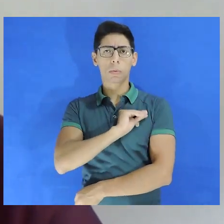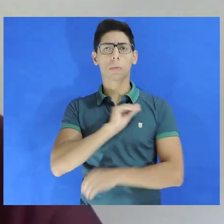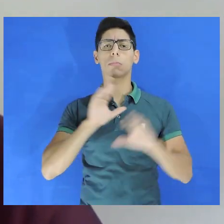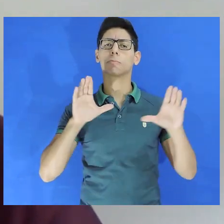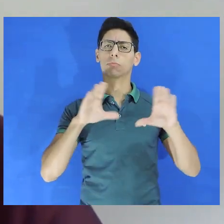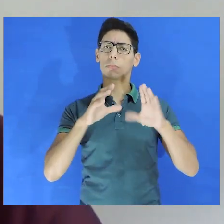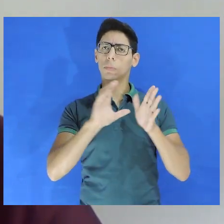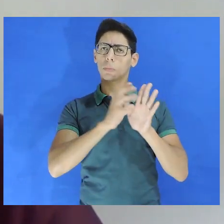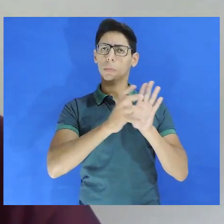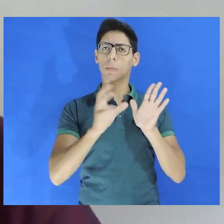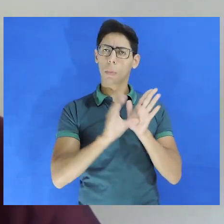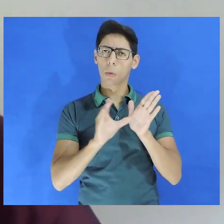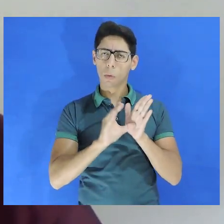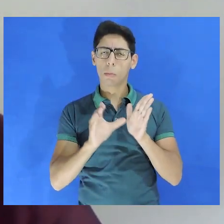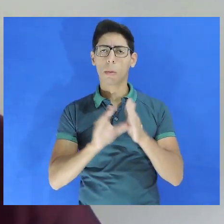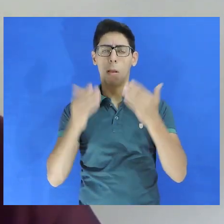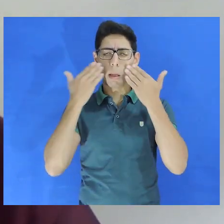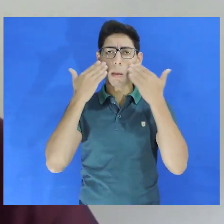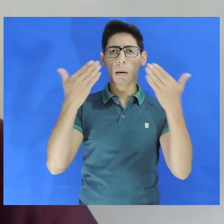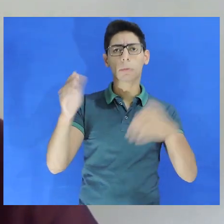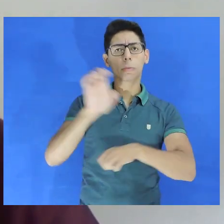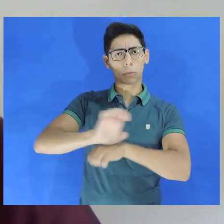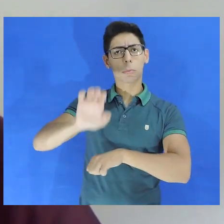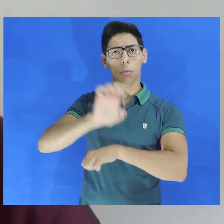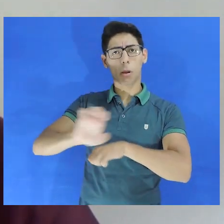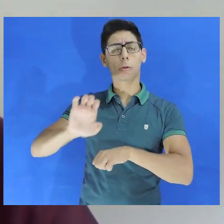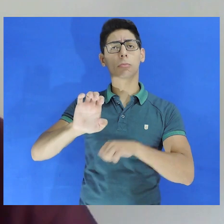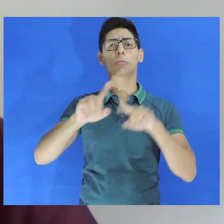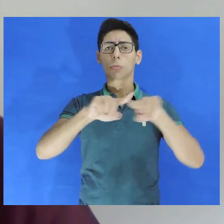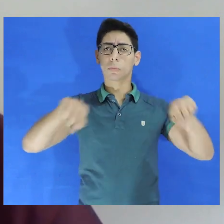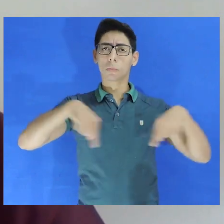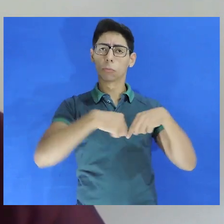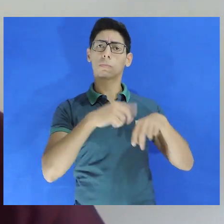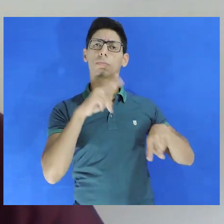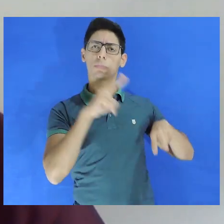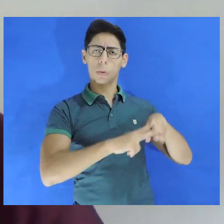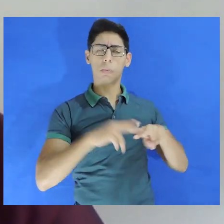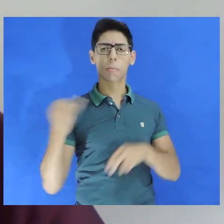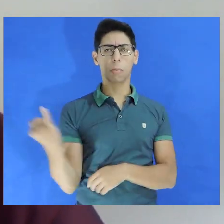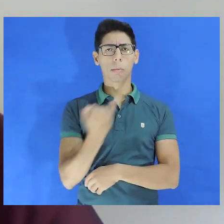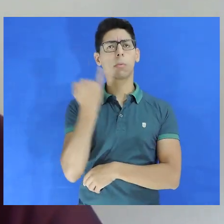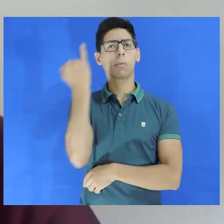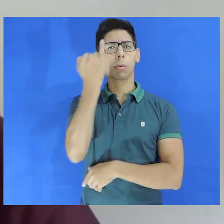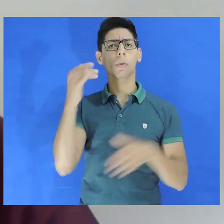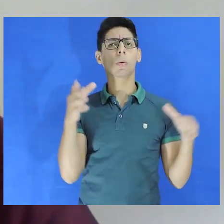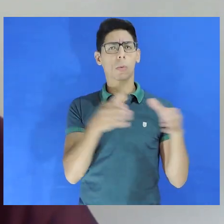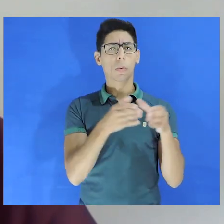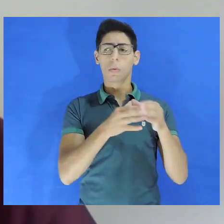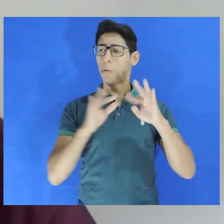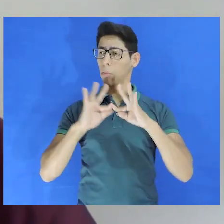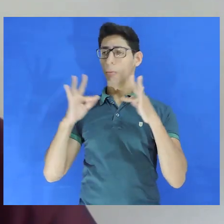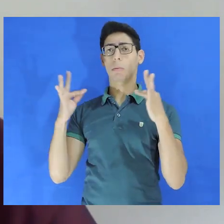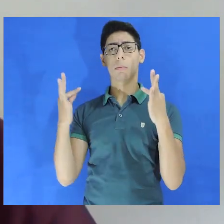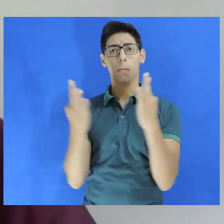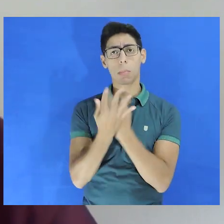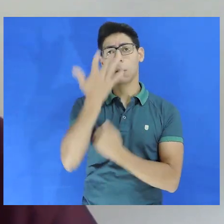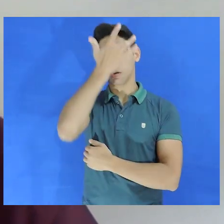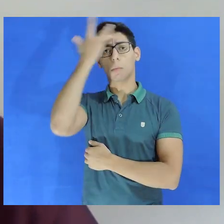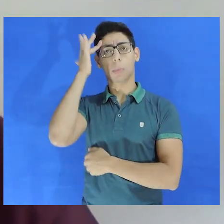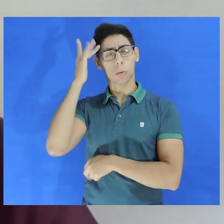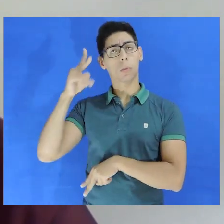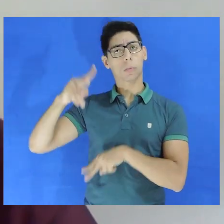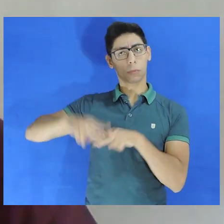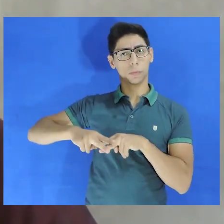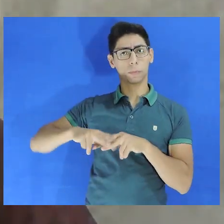comunidade, as frentes estaduais de desencanceramento, que são importantes coletivos, de familiares, de pessoas